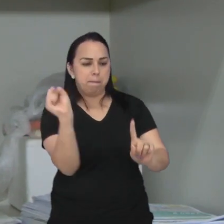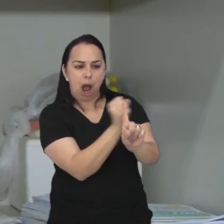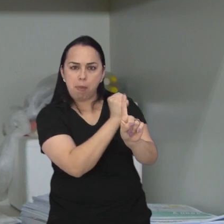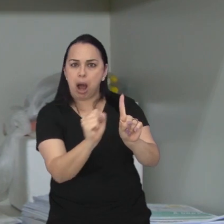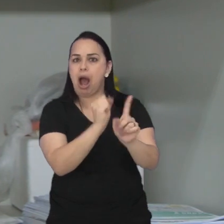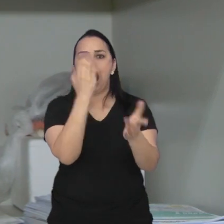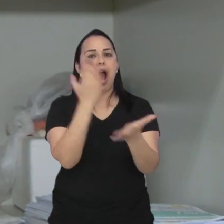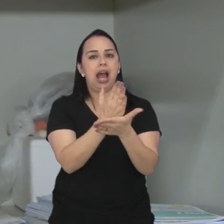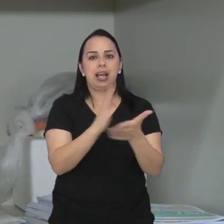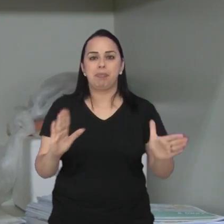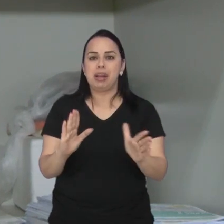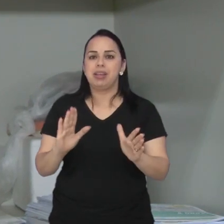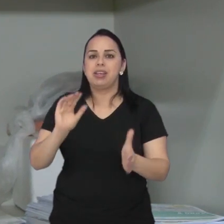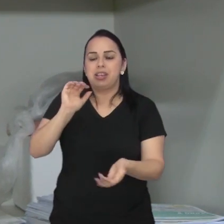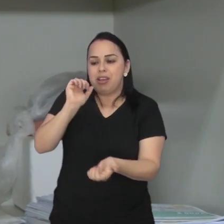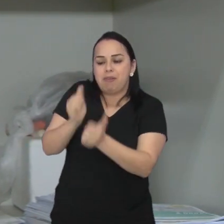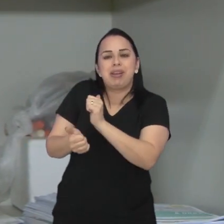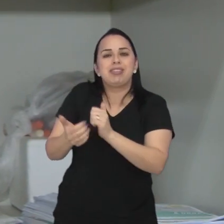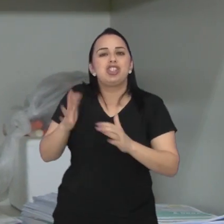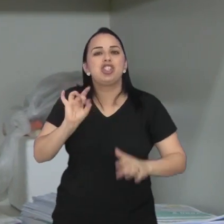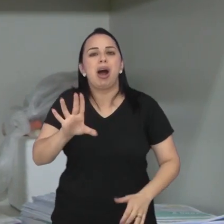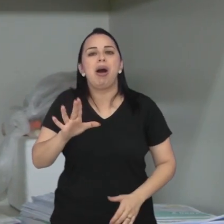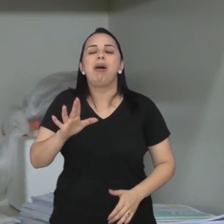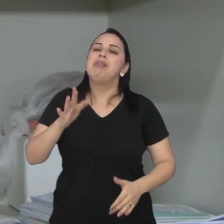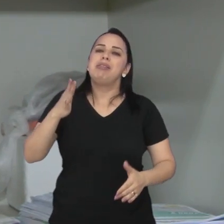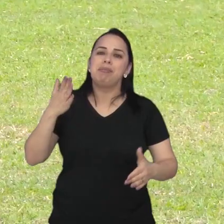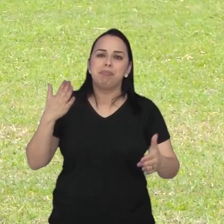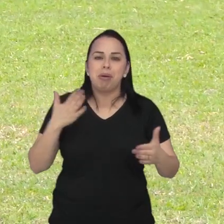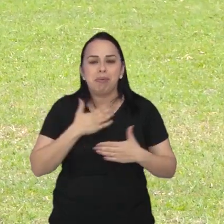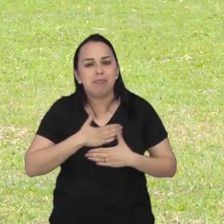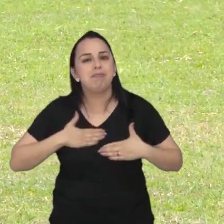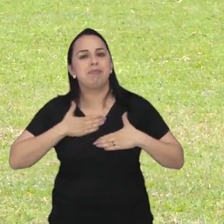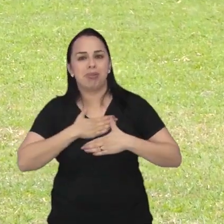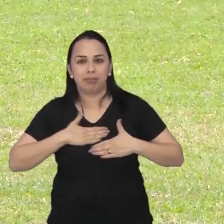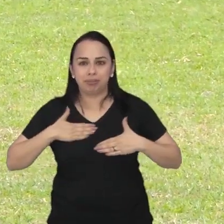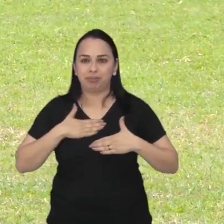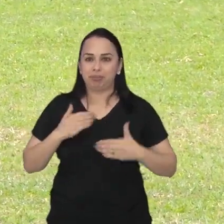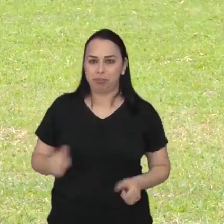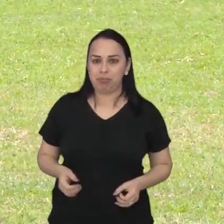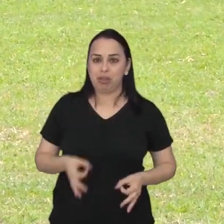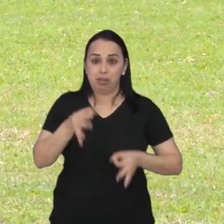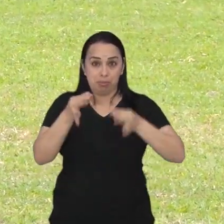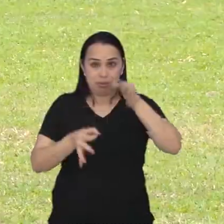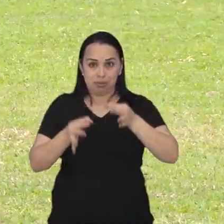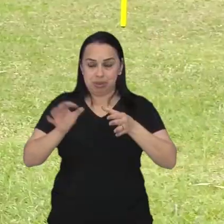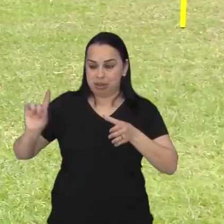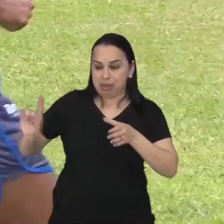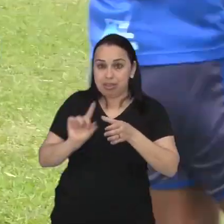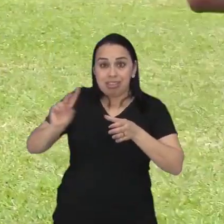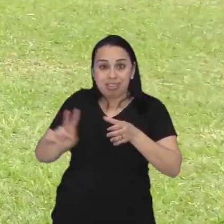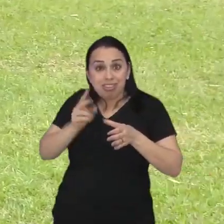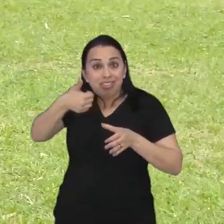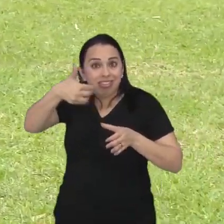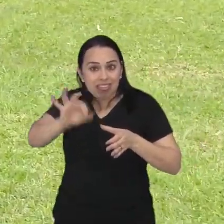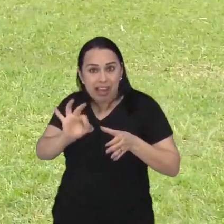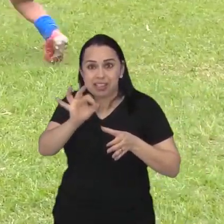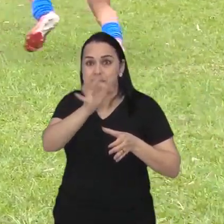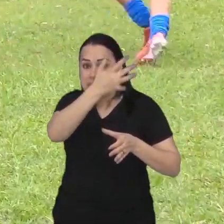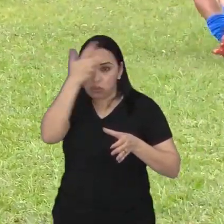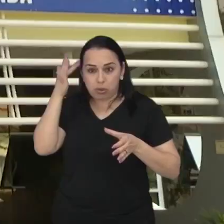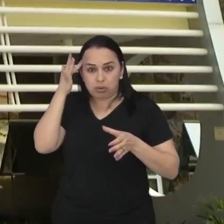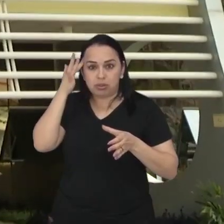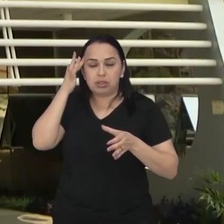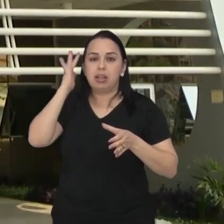as agressões e que o futebol seja só um momento de lazer. O Tribunal de Justiça Desportivo será composto por dez